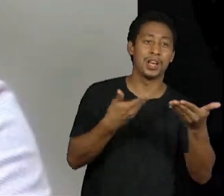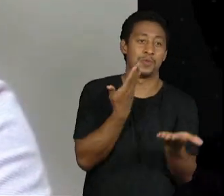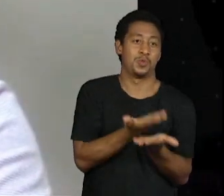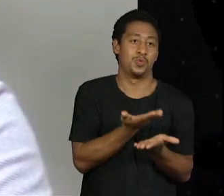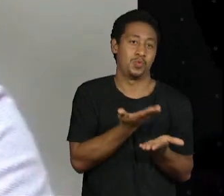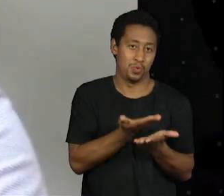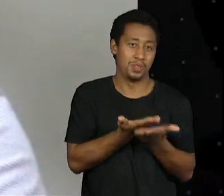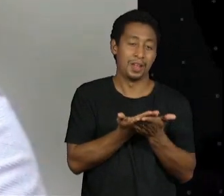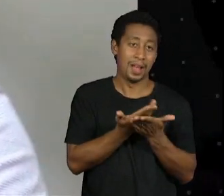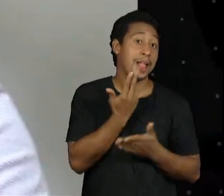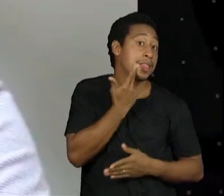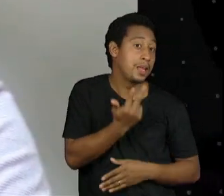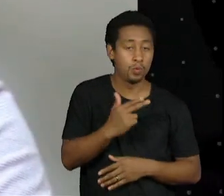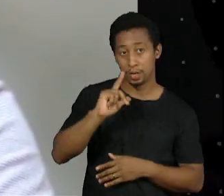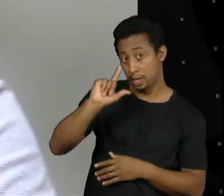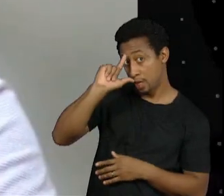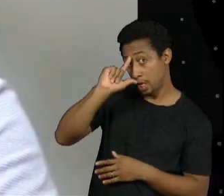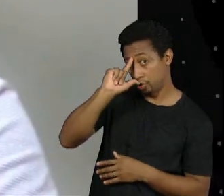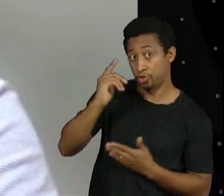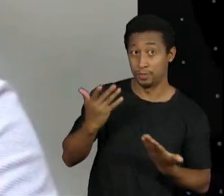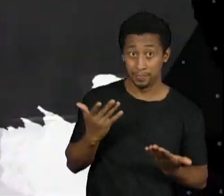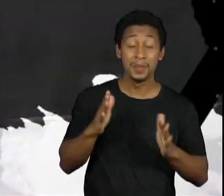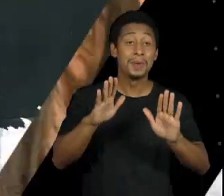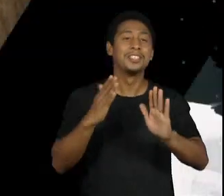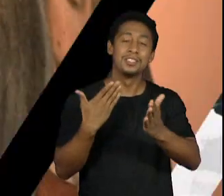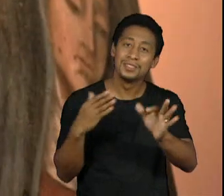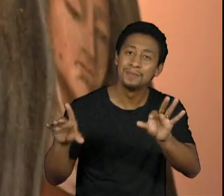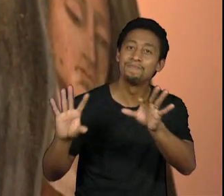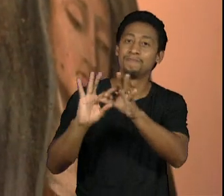pesquisando junto com a professora Lenita Nogueira